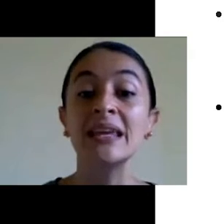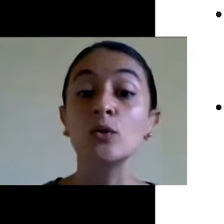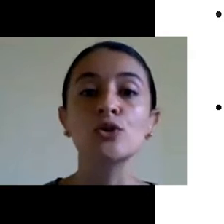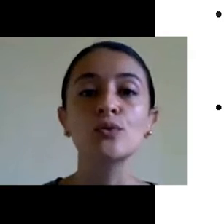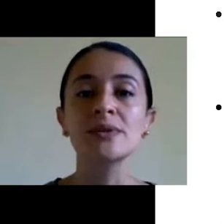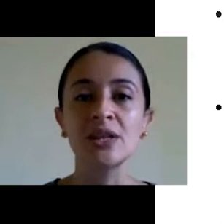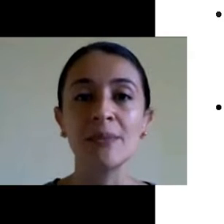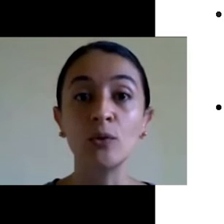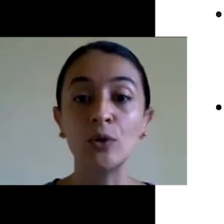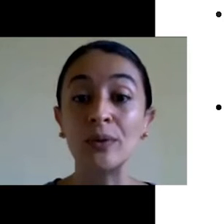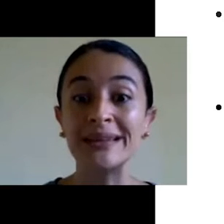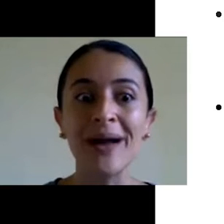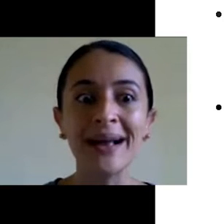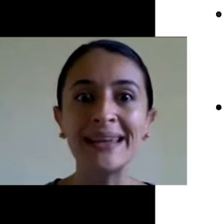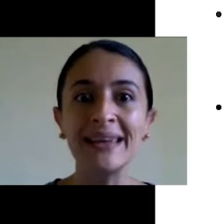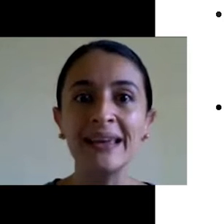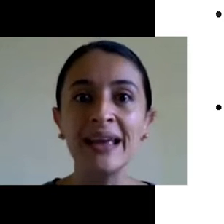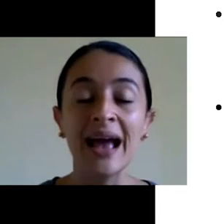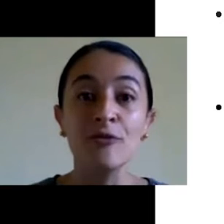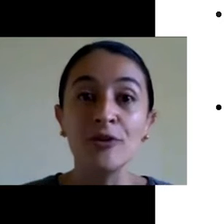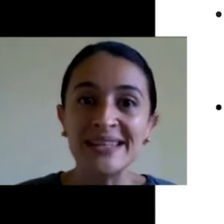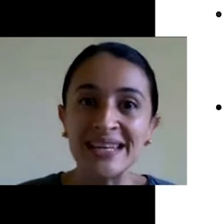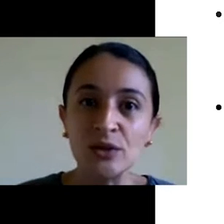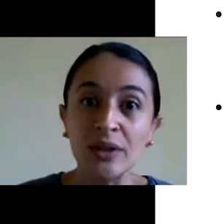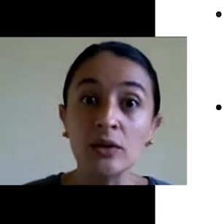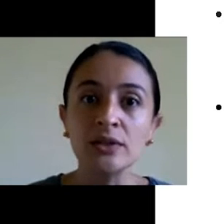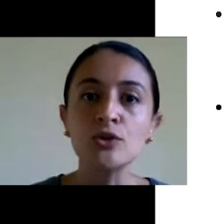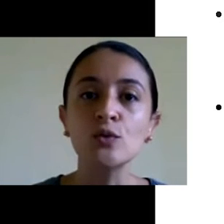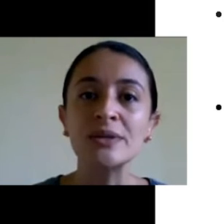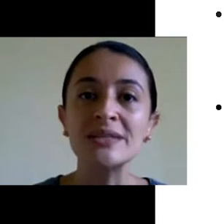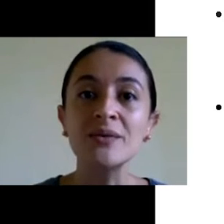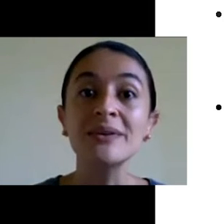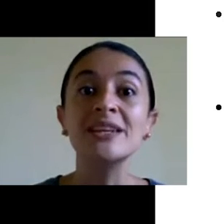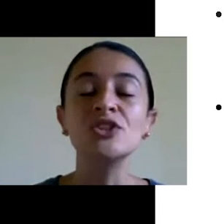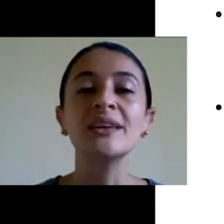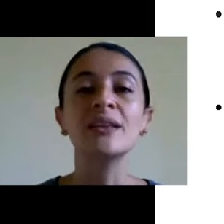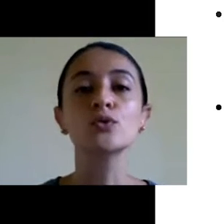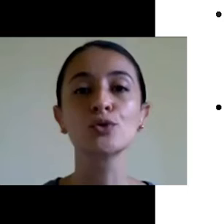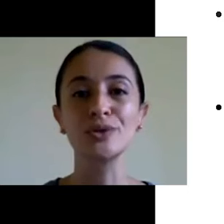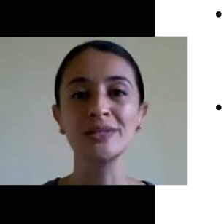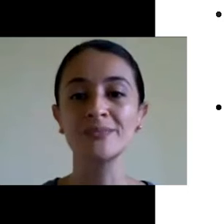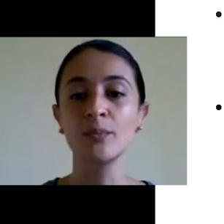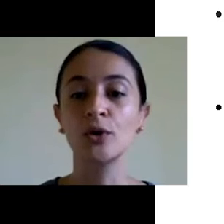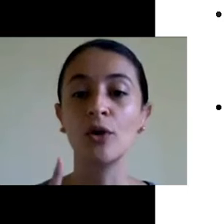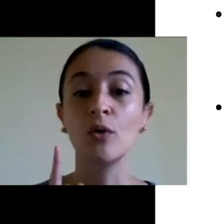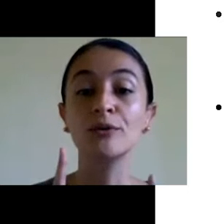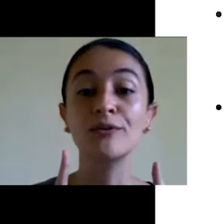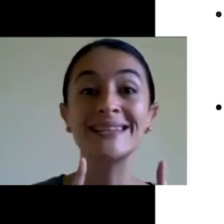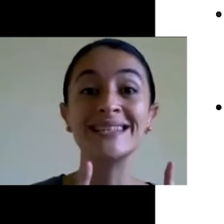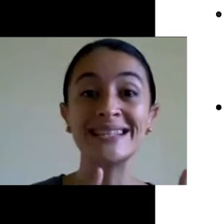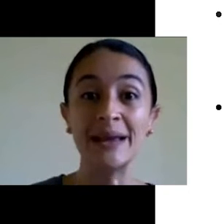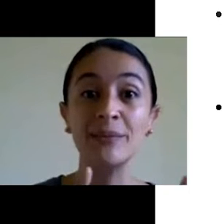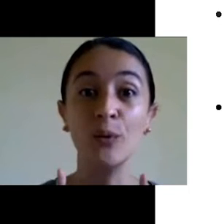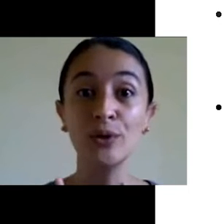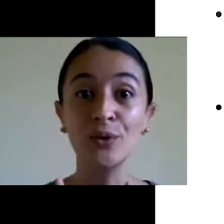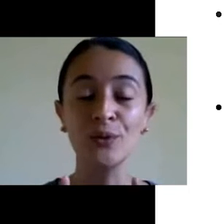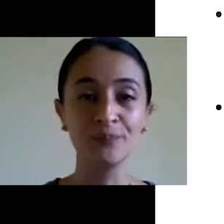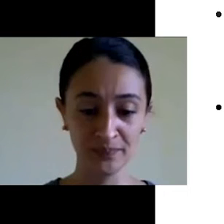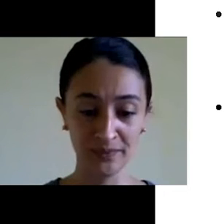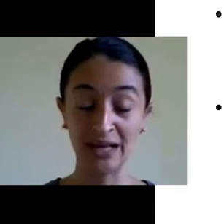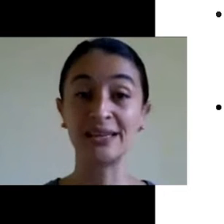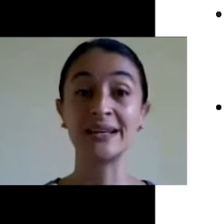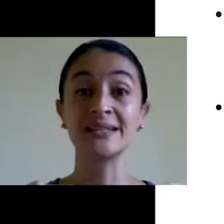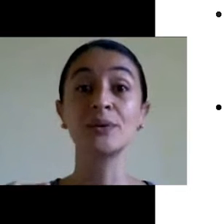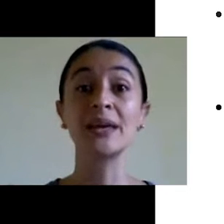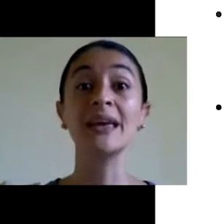que constitui um sistema único. Então, aqui, foi escrito na nossa Constituição que tinha que ter o SUS. Porque, quando fala em sistema único,